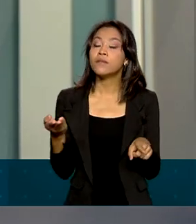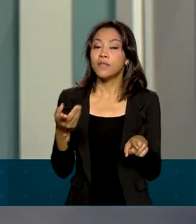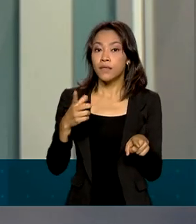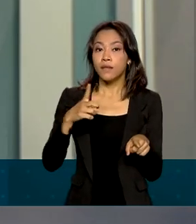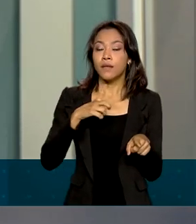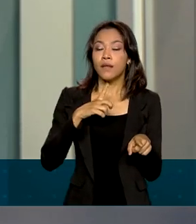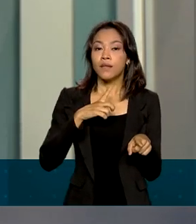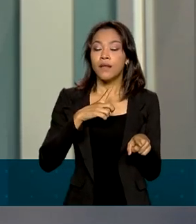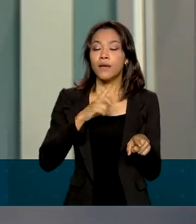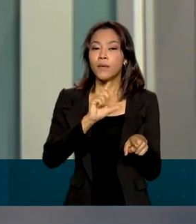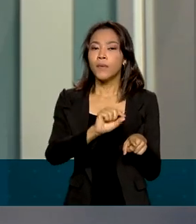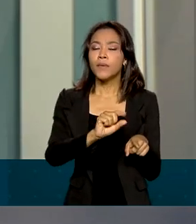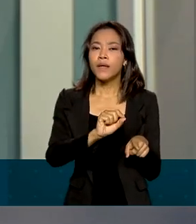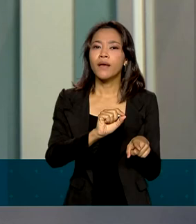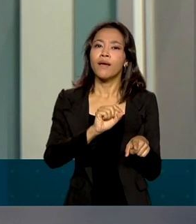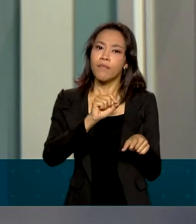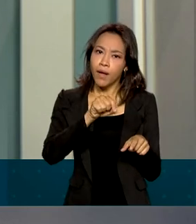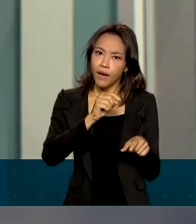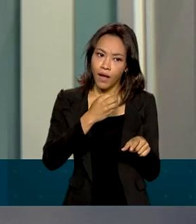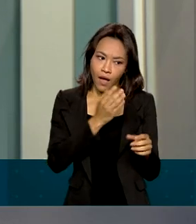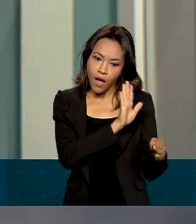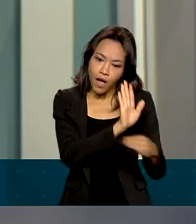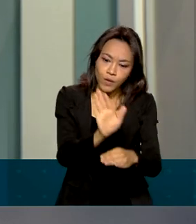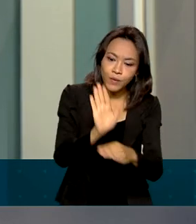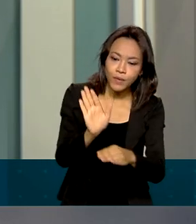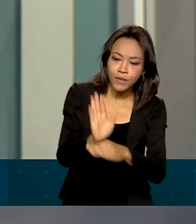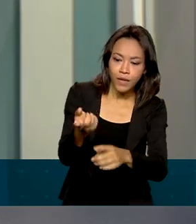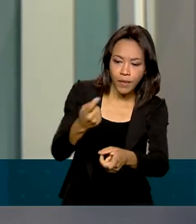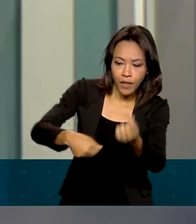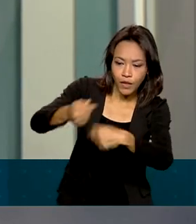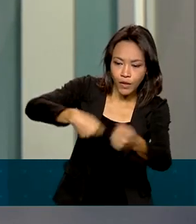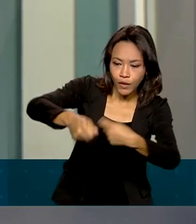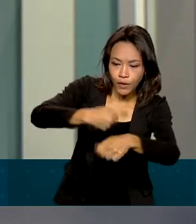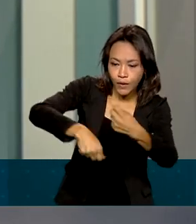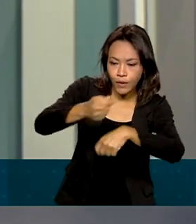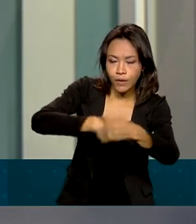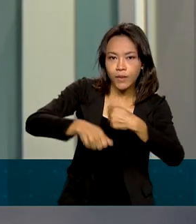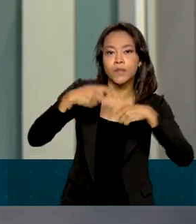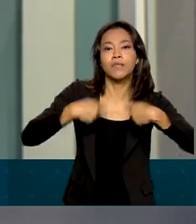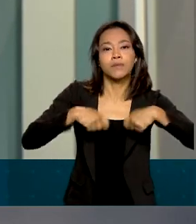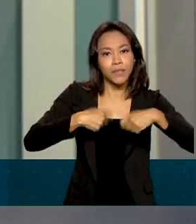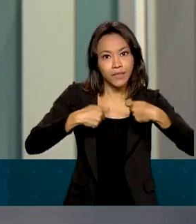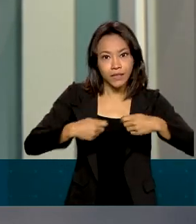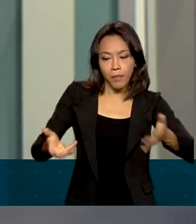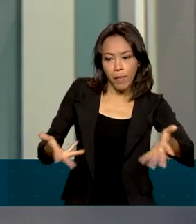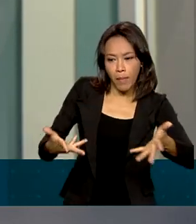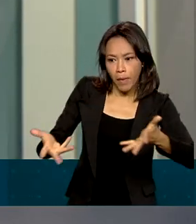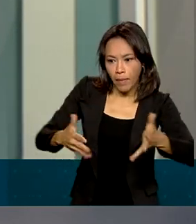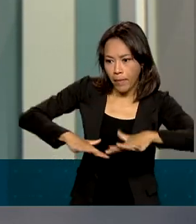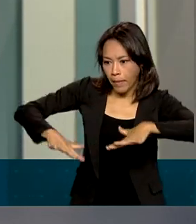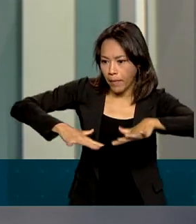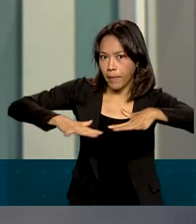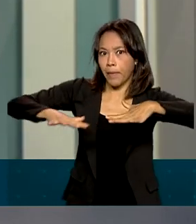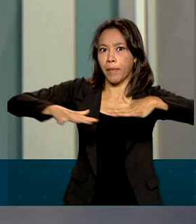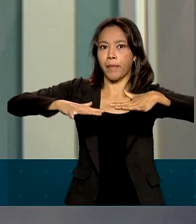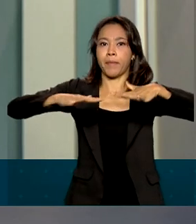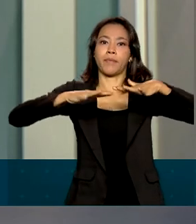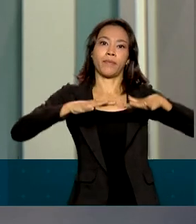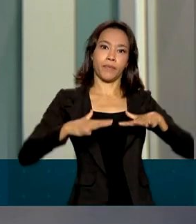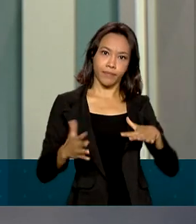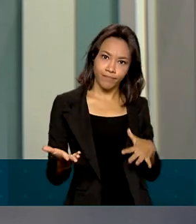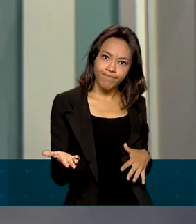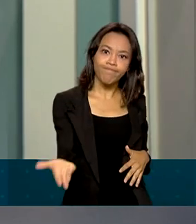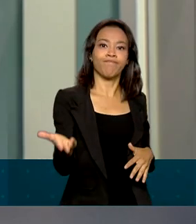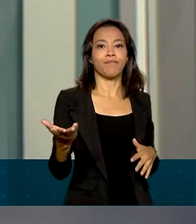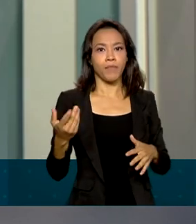servir de sustentação para uma economia que precisa, assim, cada vez buscar aquecer, retomar a estrutura